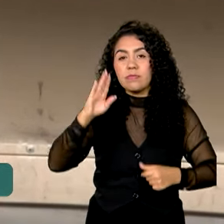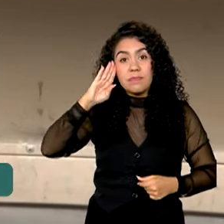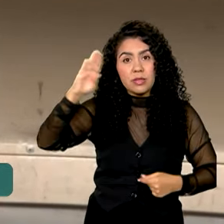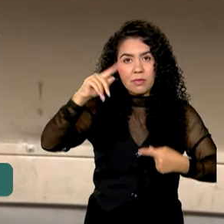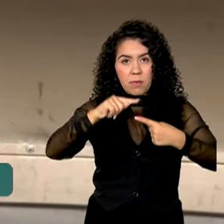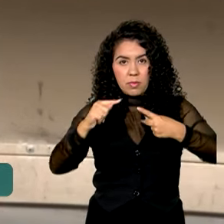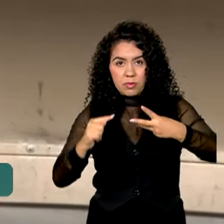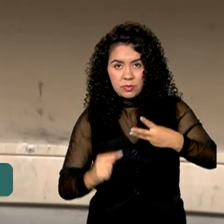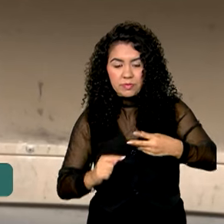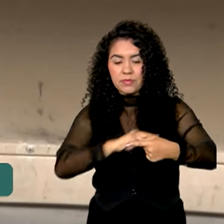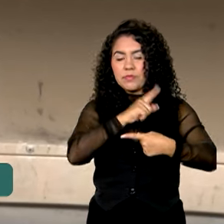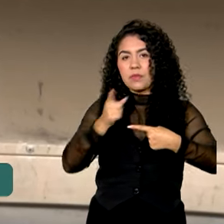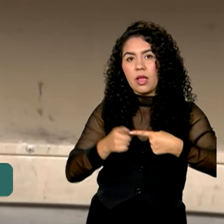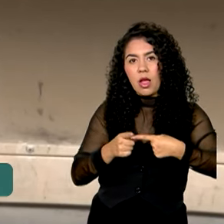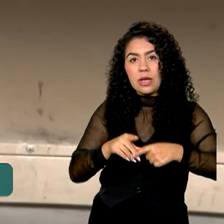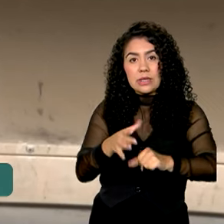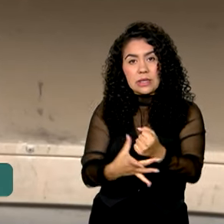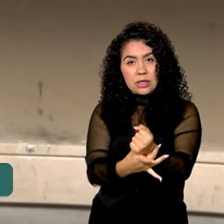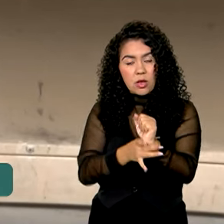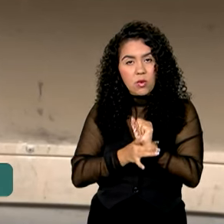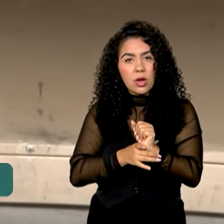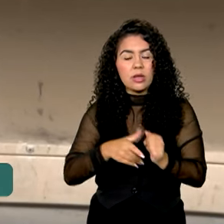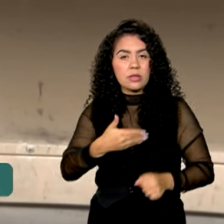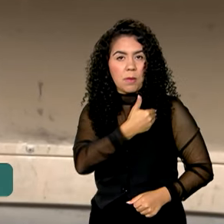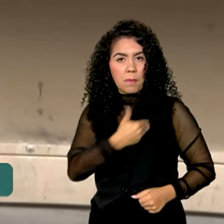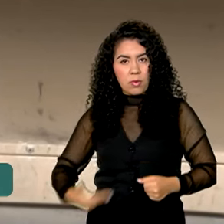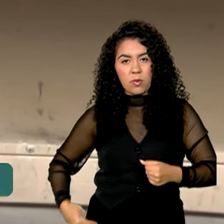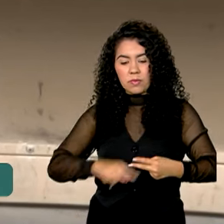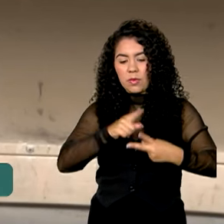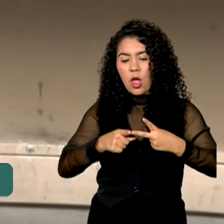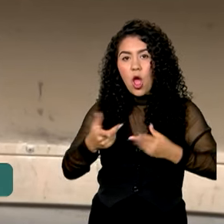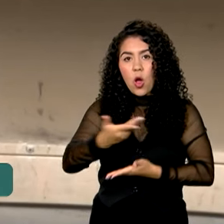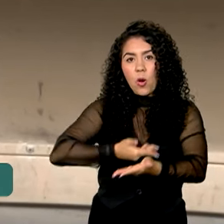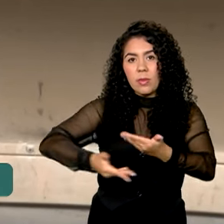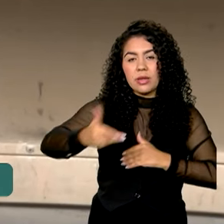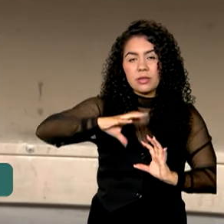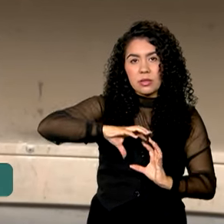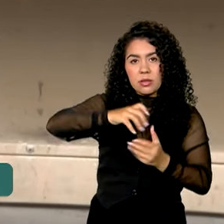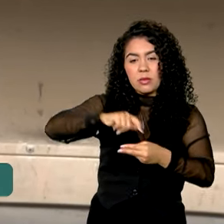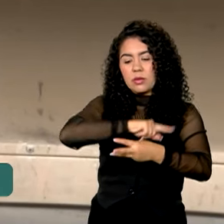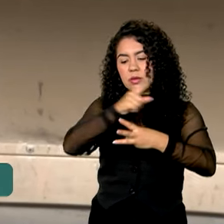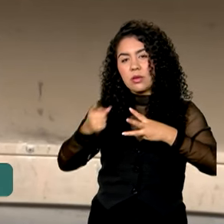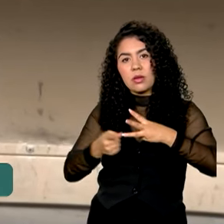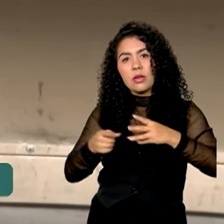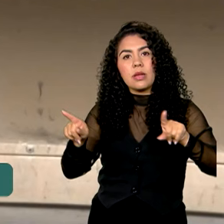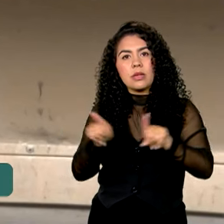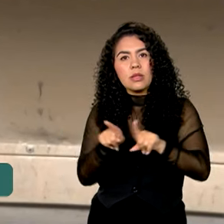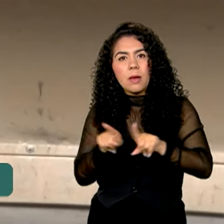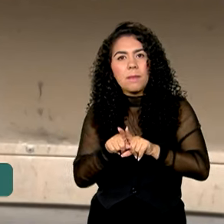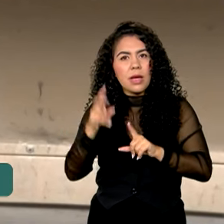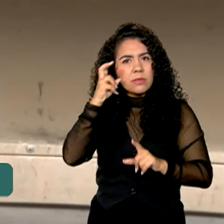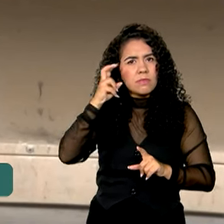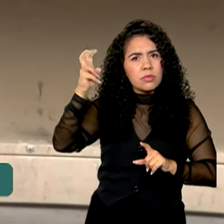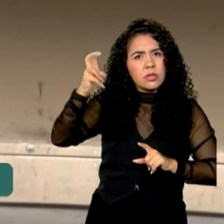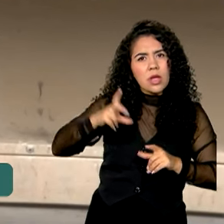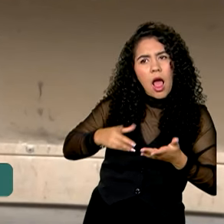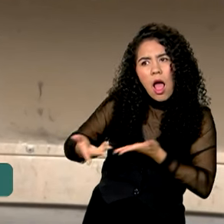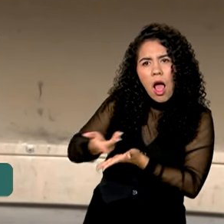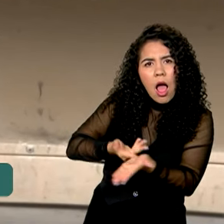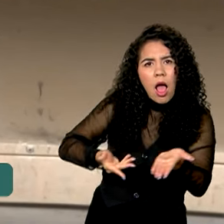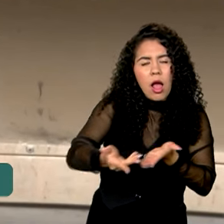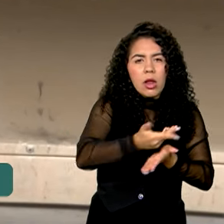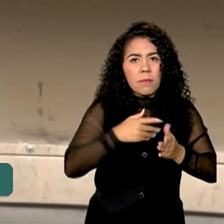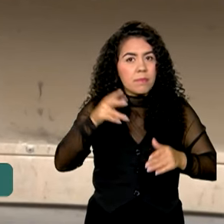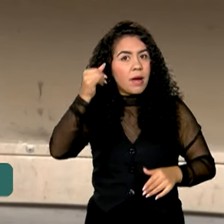Segurança pública, cooperação internacional e atividades de inteligência para ajudar na prevenção e